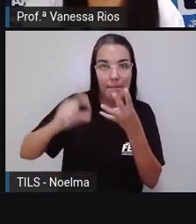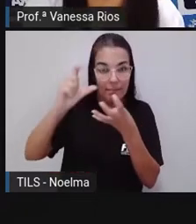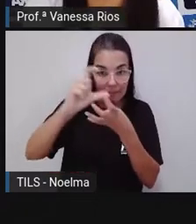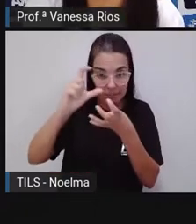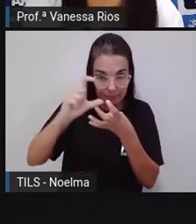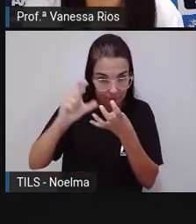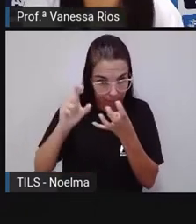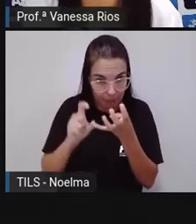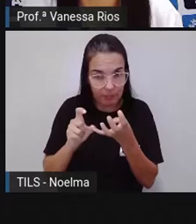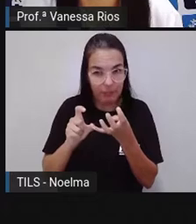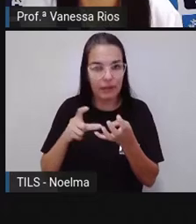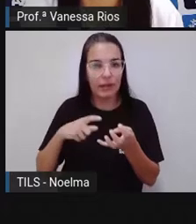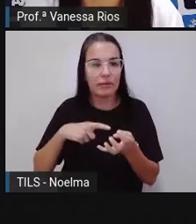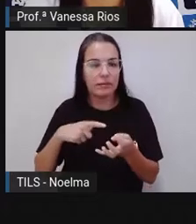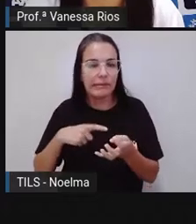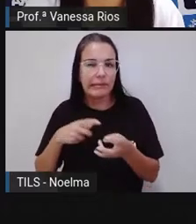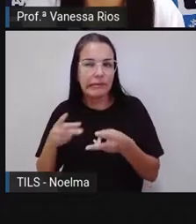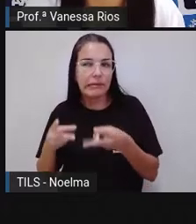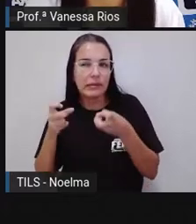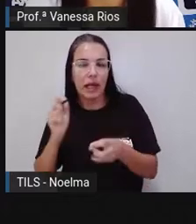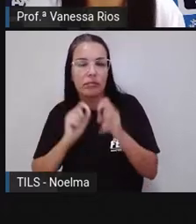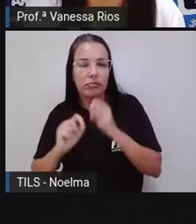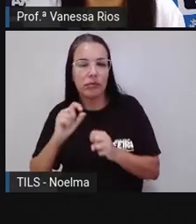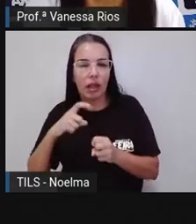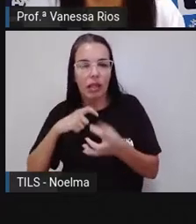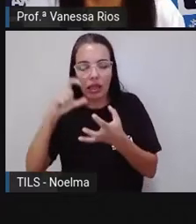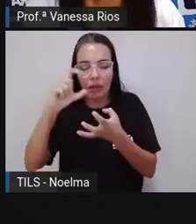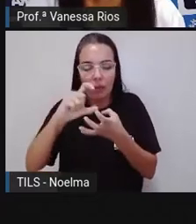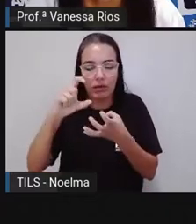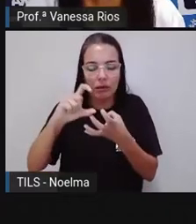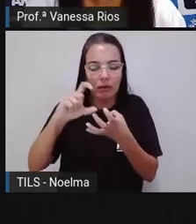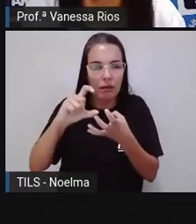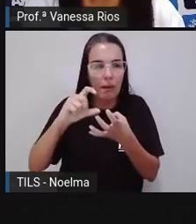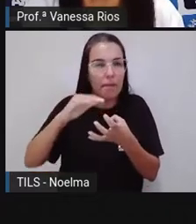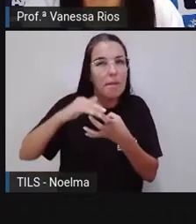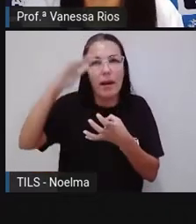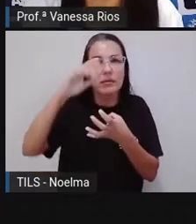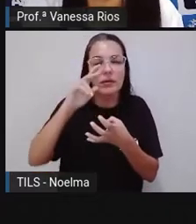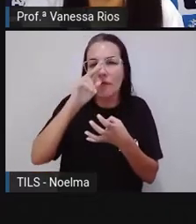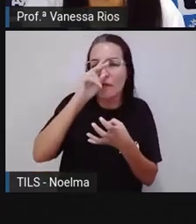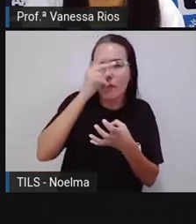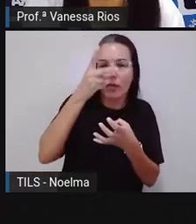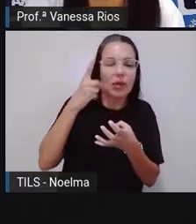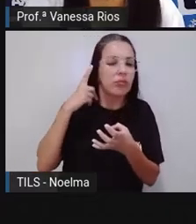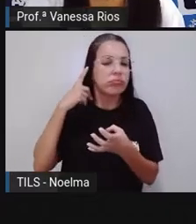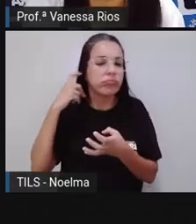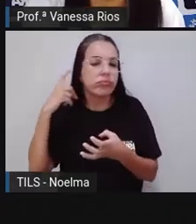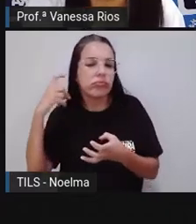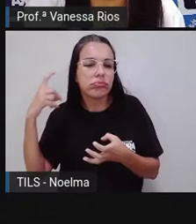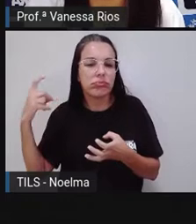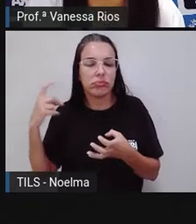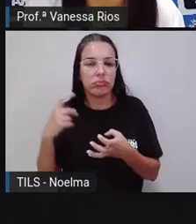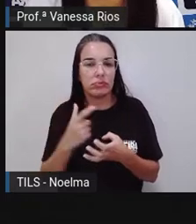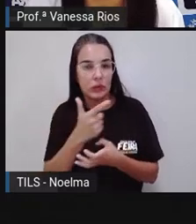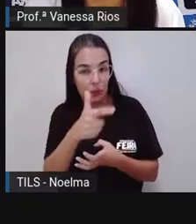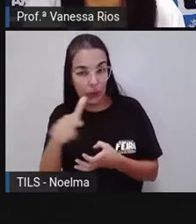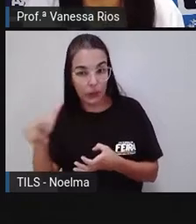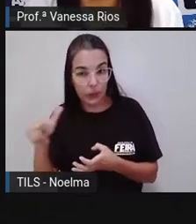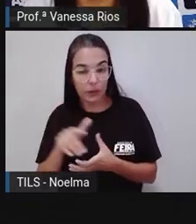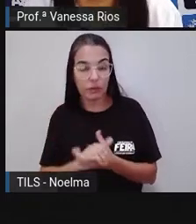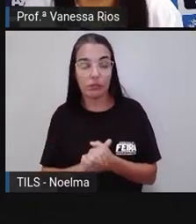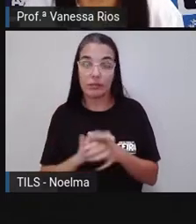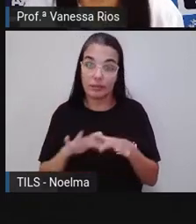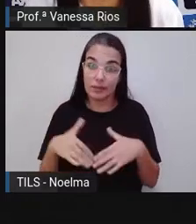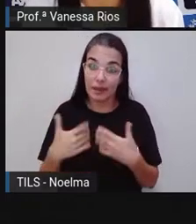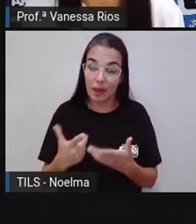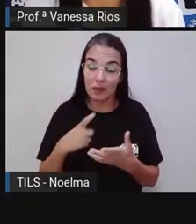perceber que há uma sílaba de maior intensidade sonora do que as denais. E essa